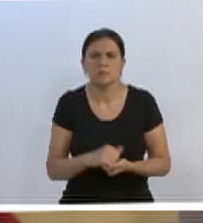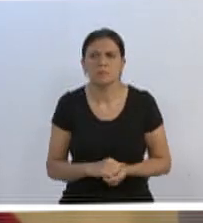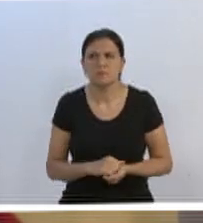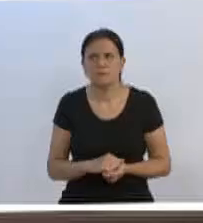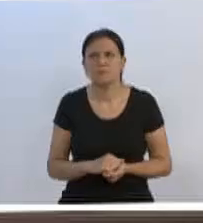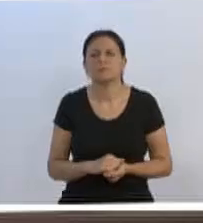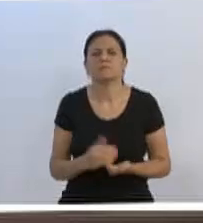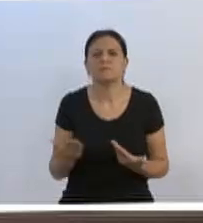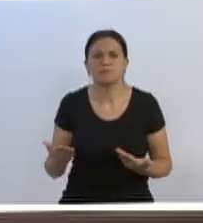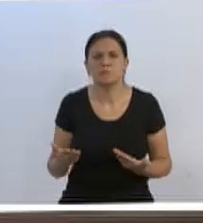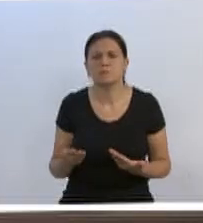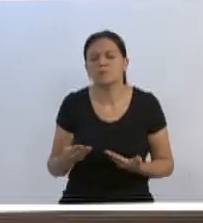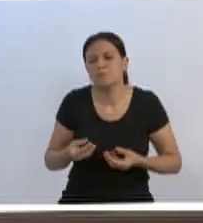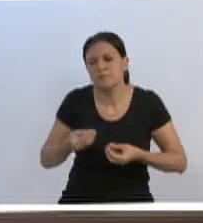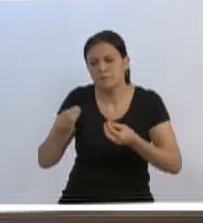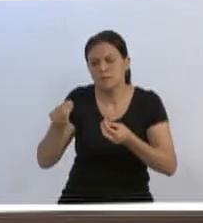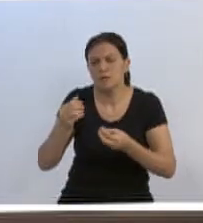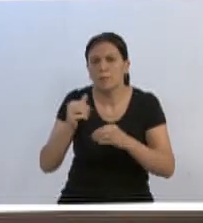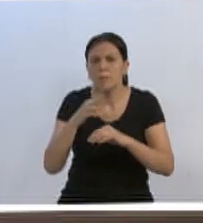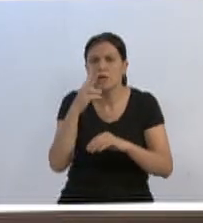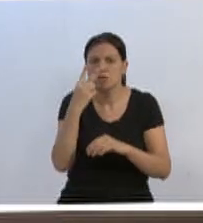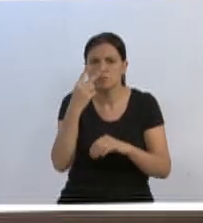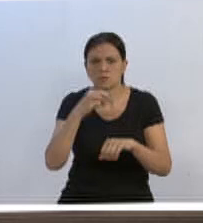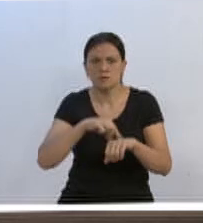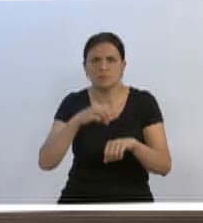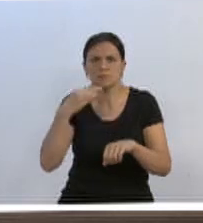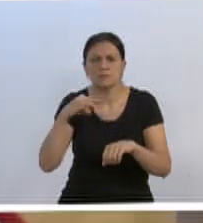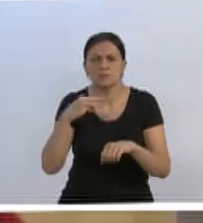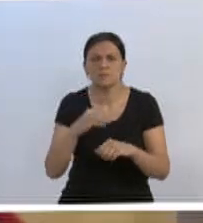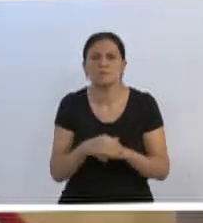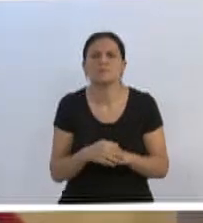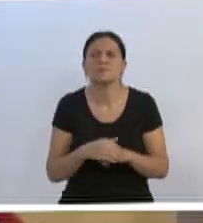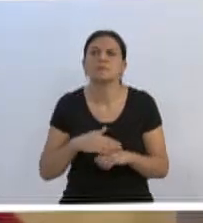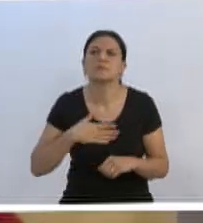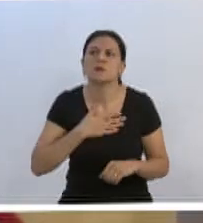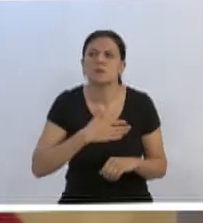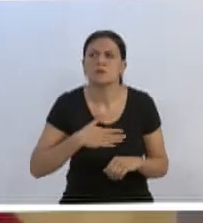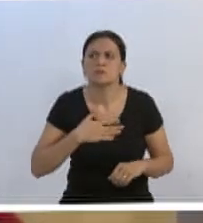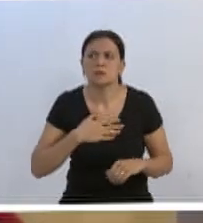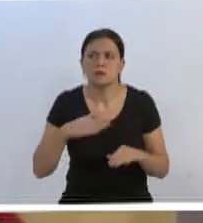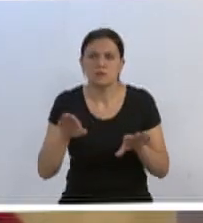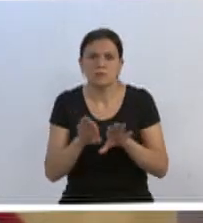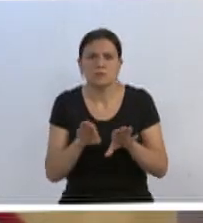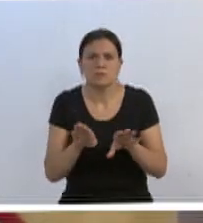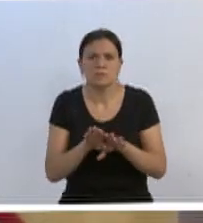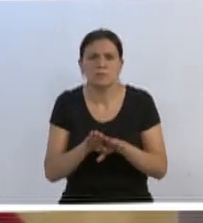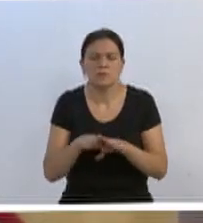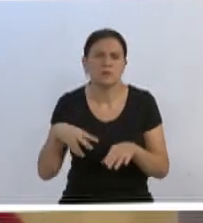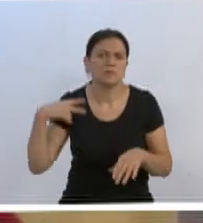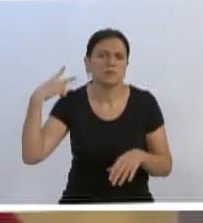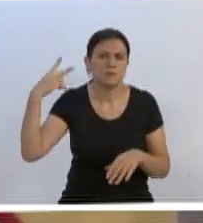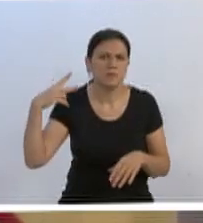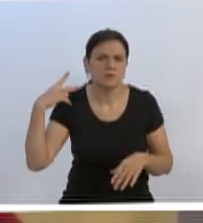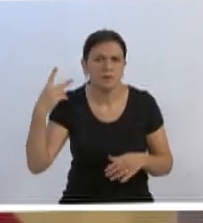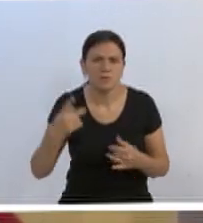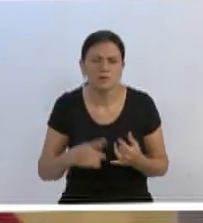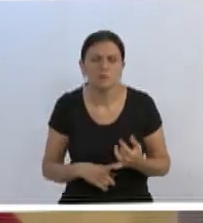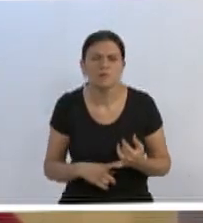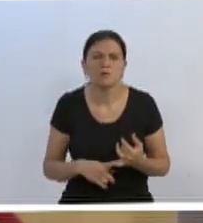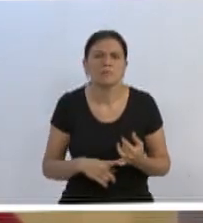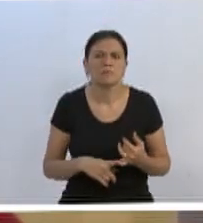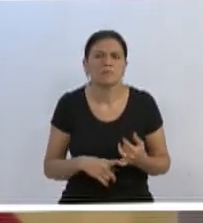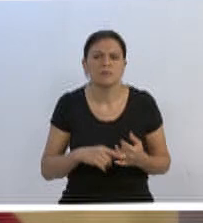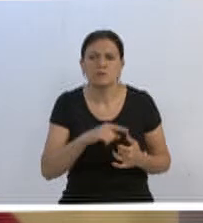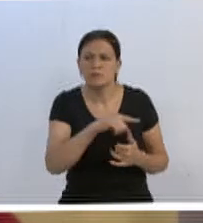função do aparte, para concluir o seu pronunciamento, mais dois minutos. Gostaria de falar também a todos os meus colegas vereadores, vereadores aqui de